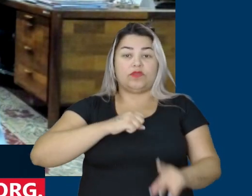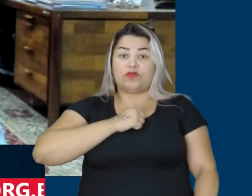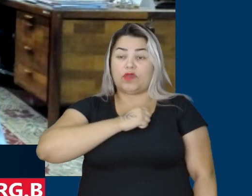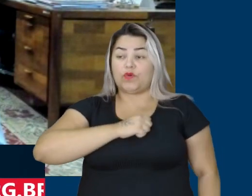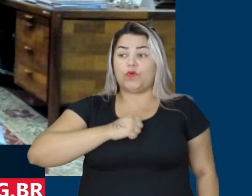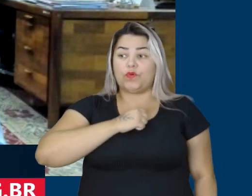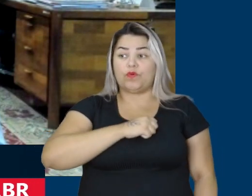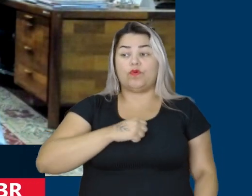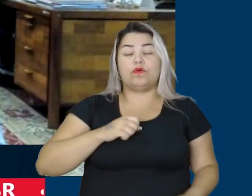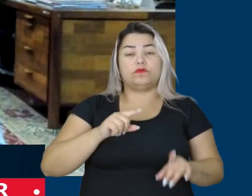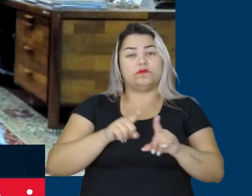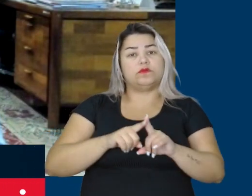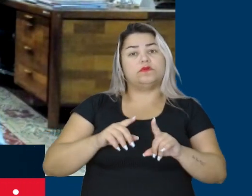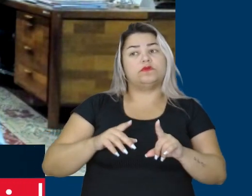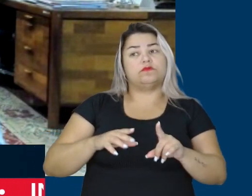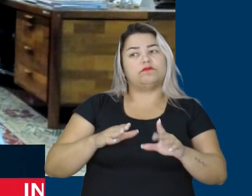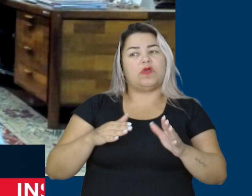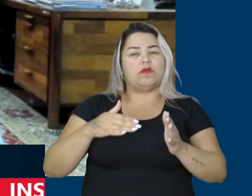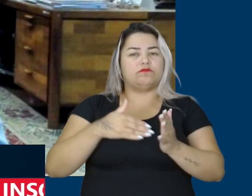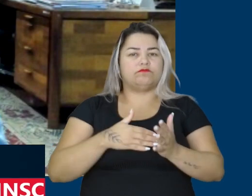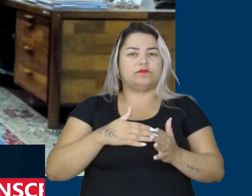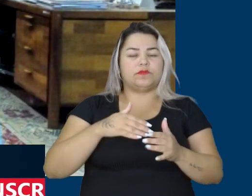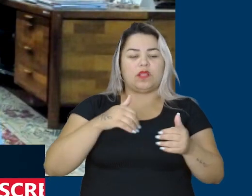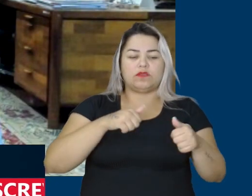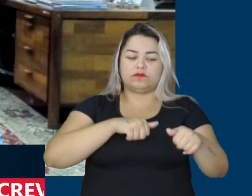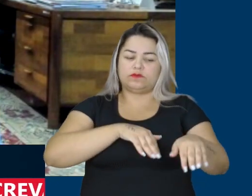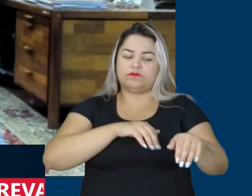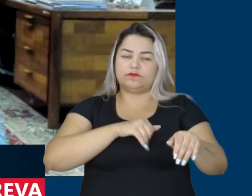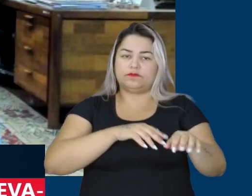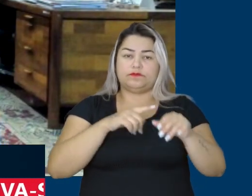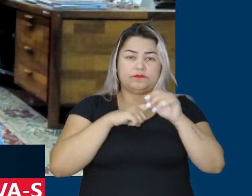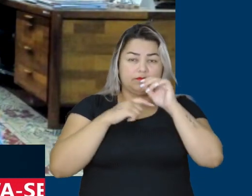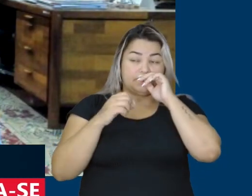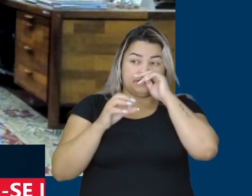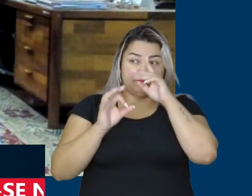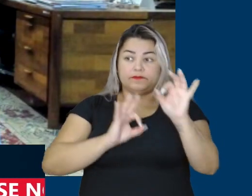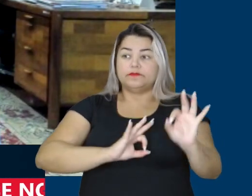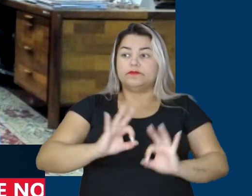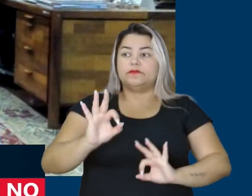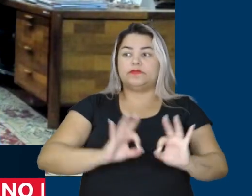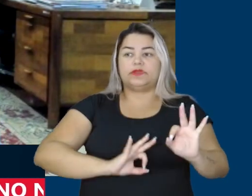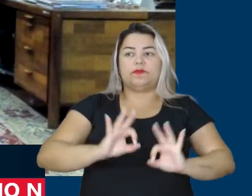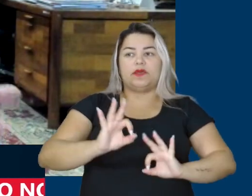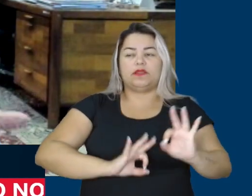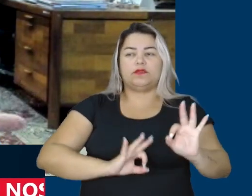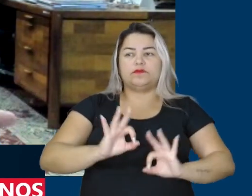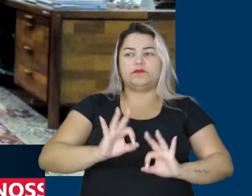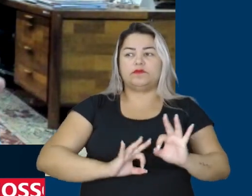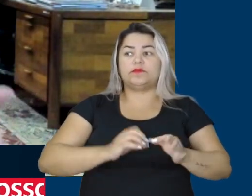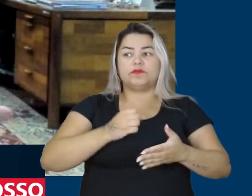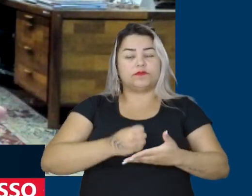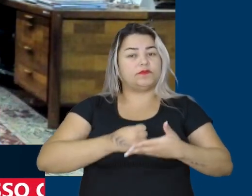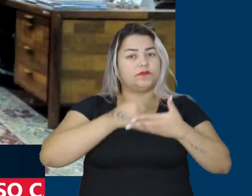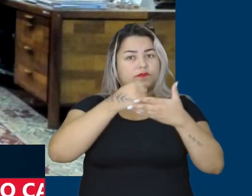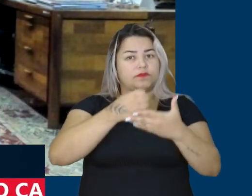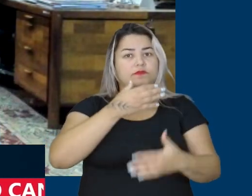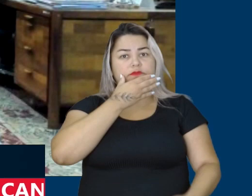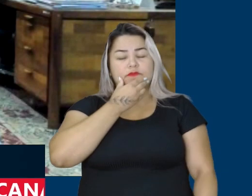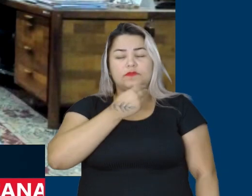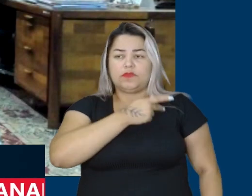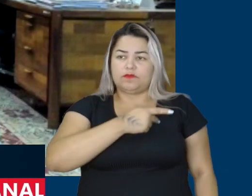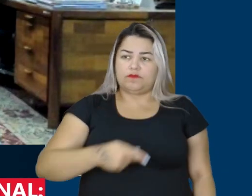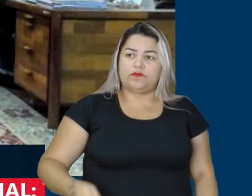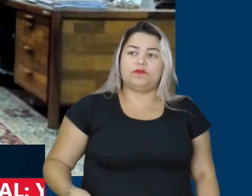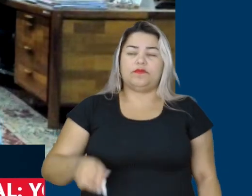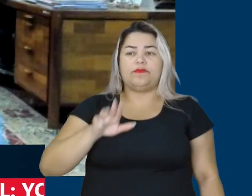mais tardar setembro, nós teremos isso preparado para oferecer ao presidente Lula